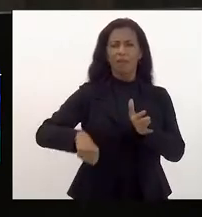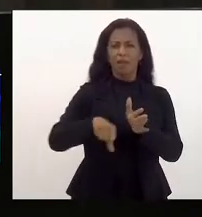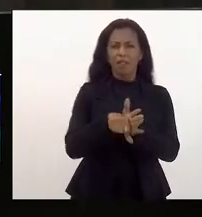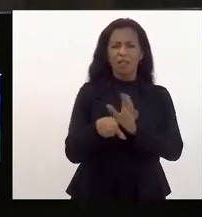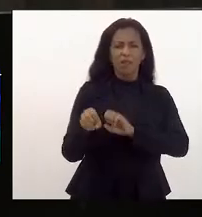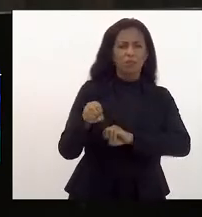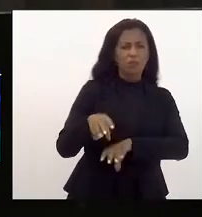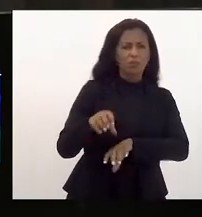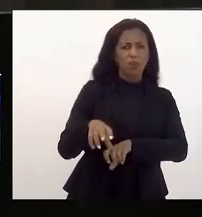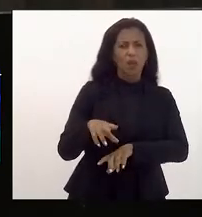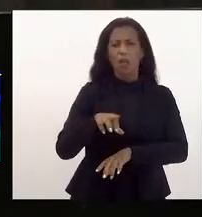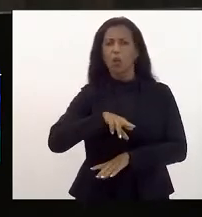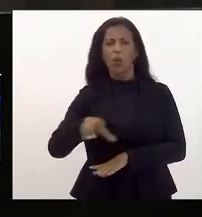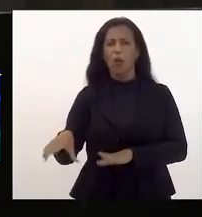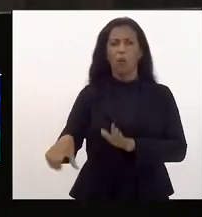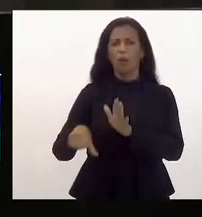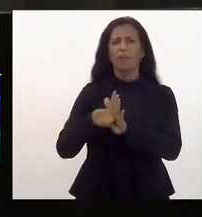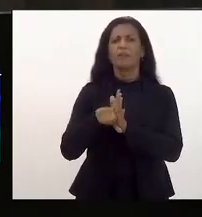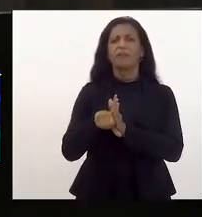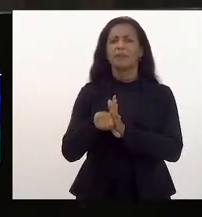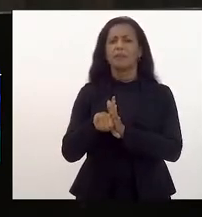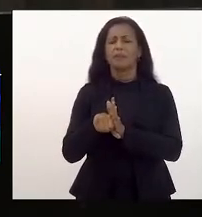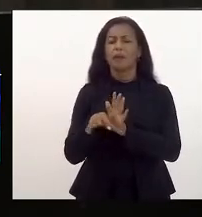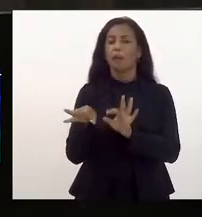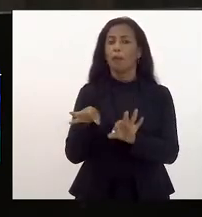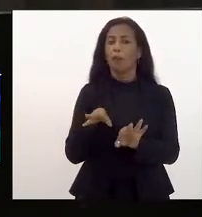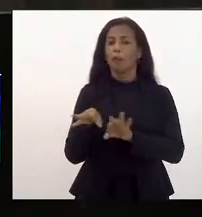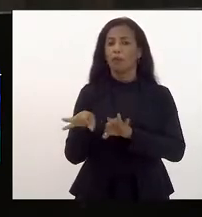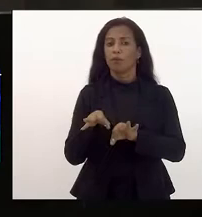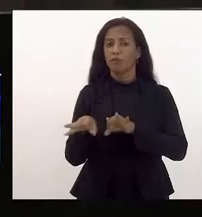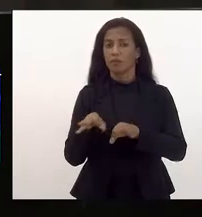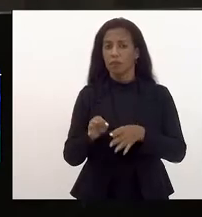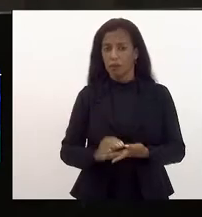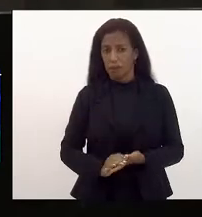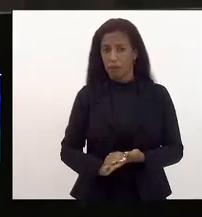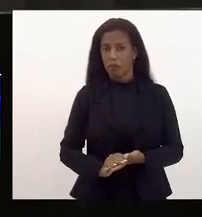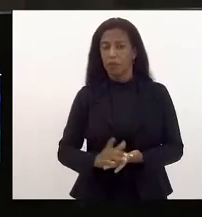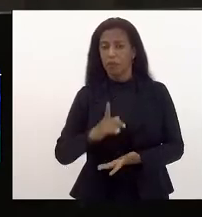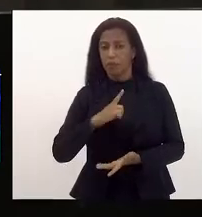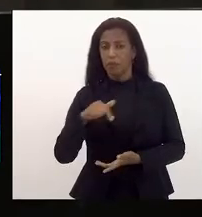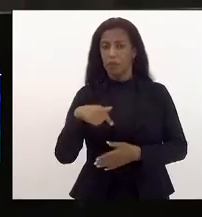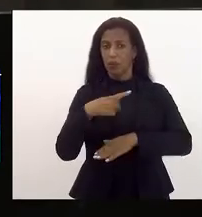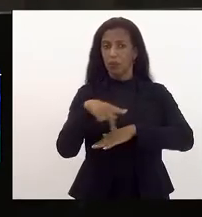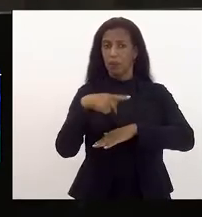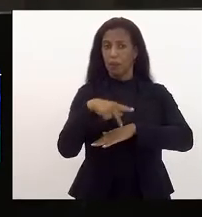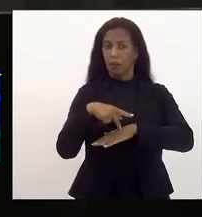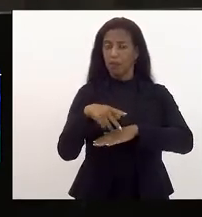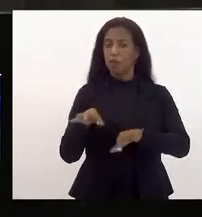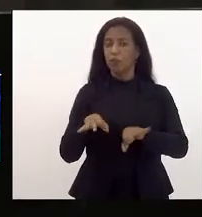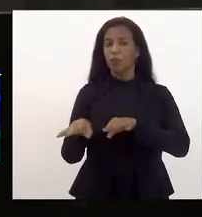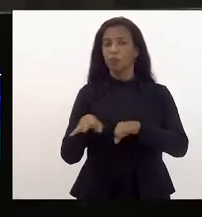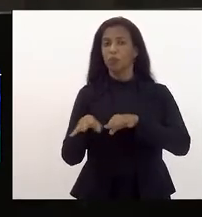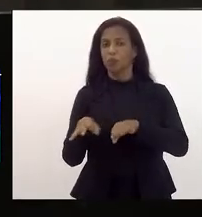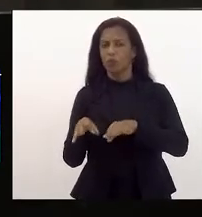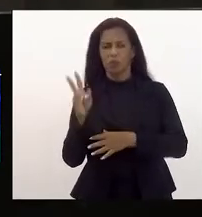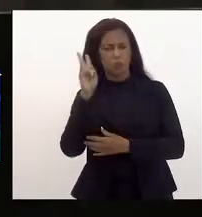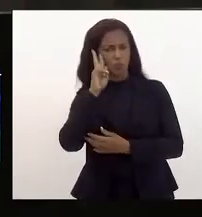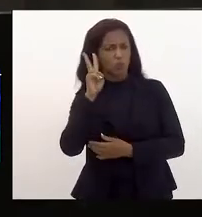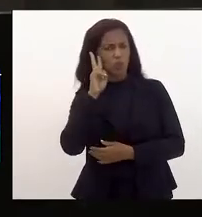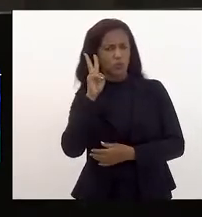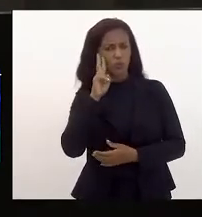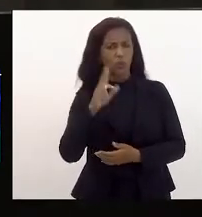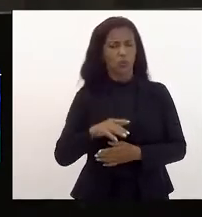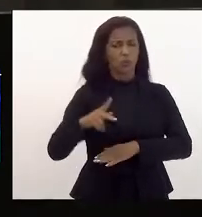educação não é uma crise, é um projeto. então há no nosso país um projeto histórico